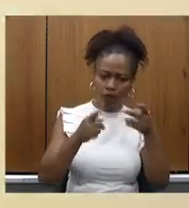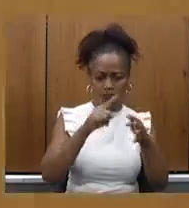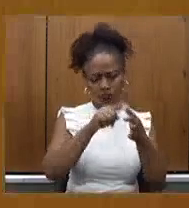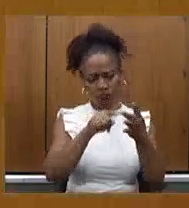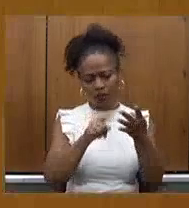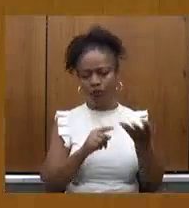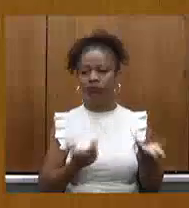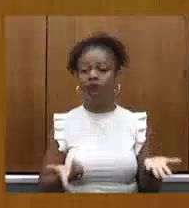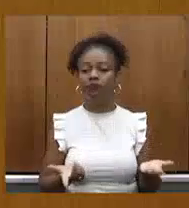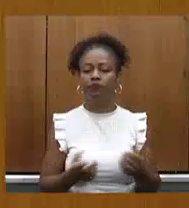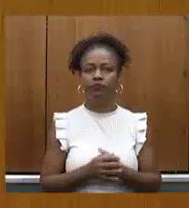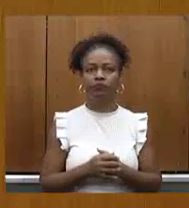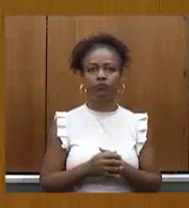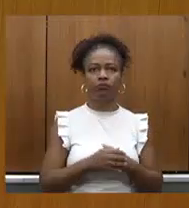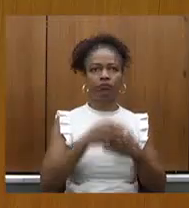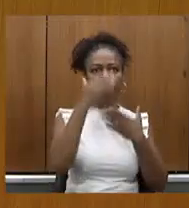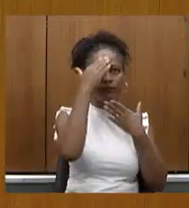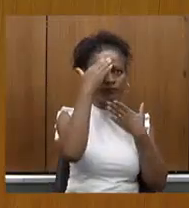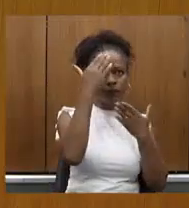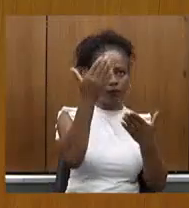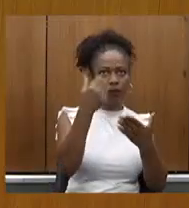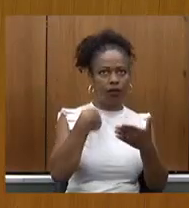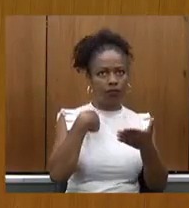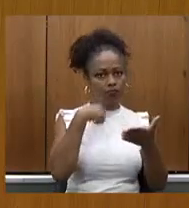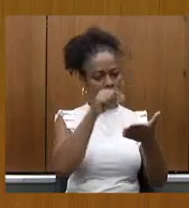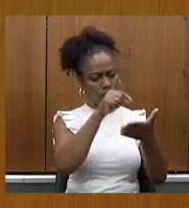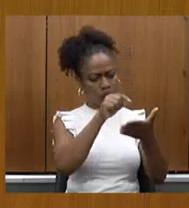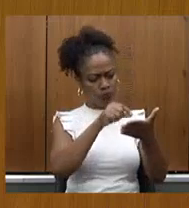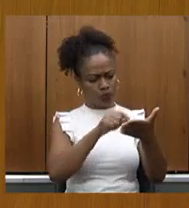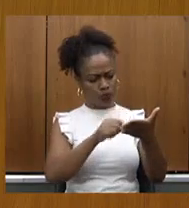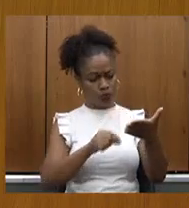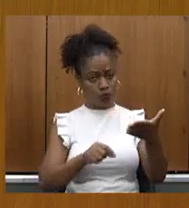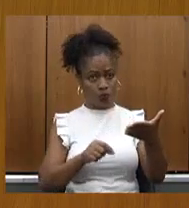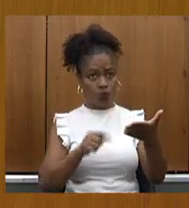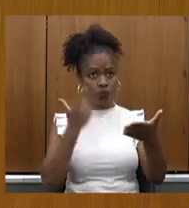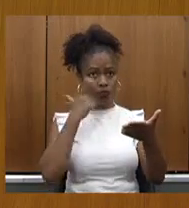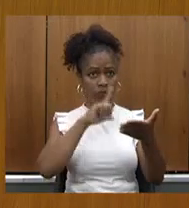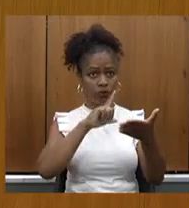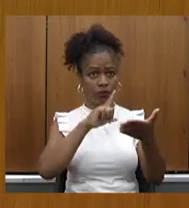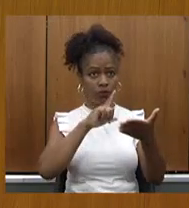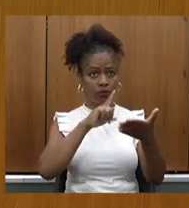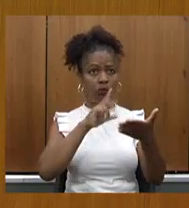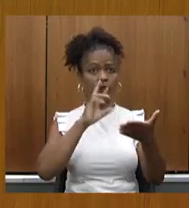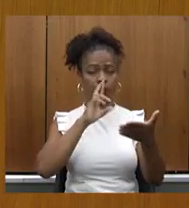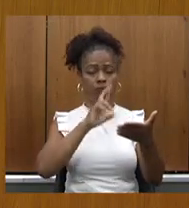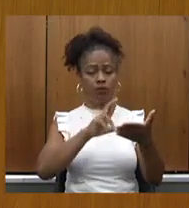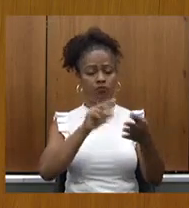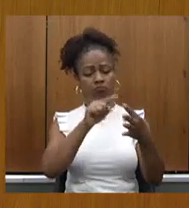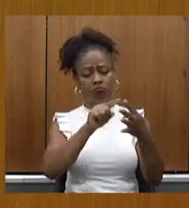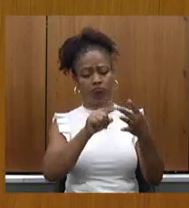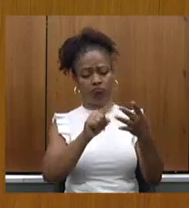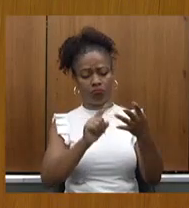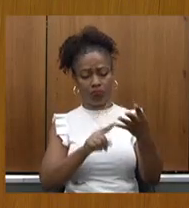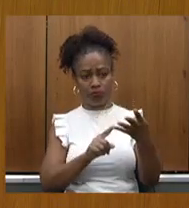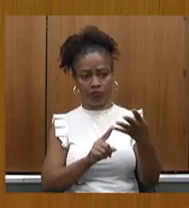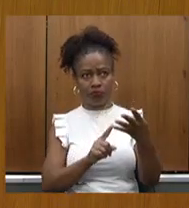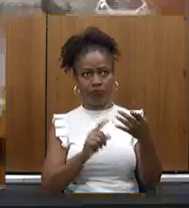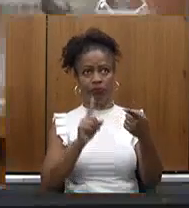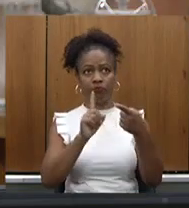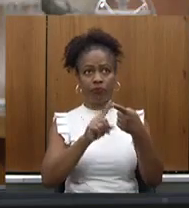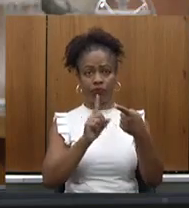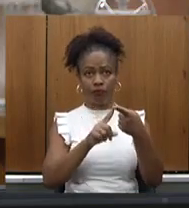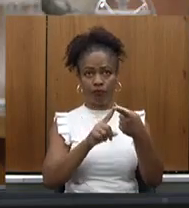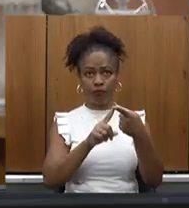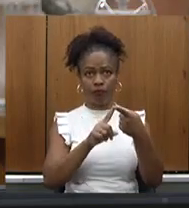Obrigado, presidente. Anotei aqui, eu consigo responder todos de uma vez, são quatro pontos muito importantes. Então, vamos lá. Mínimo constitucional,